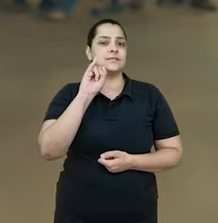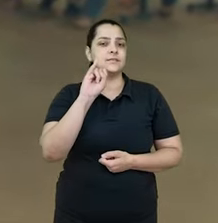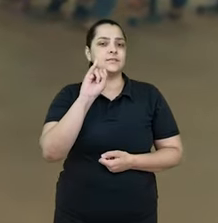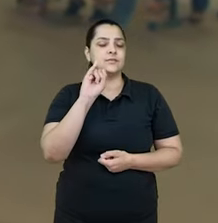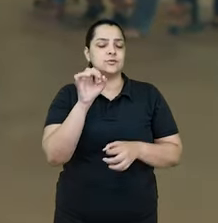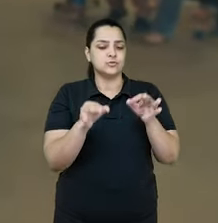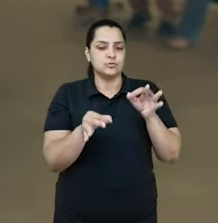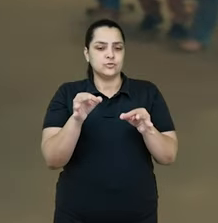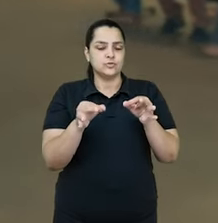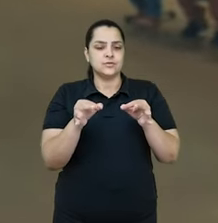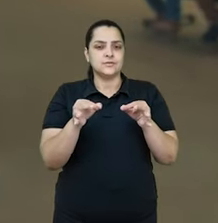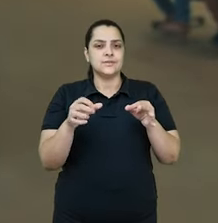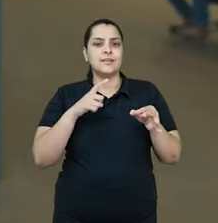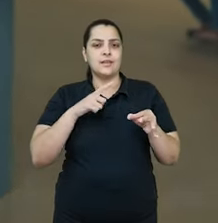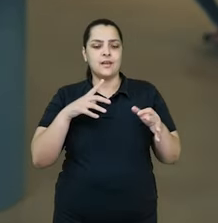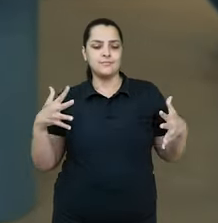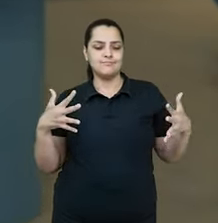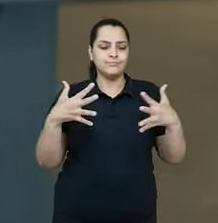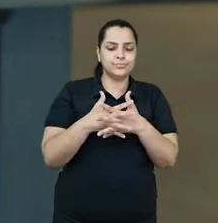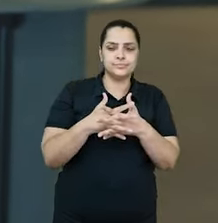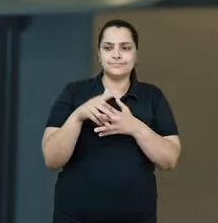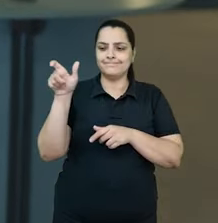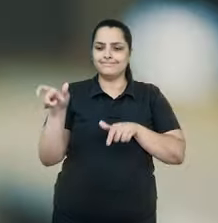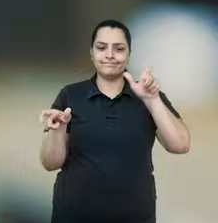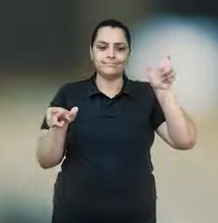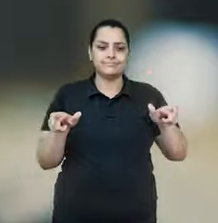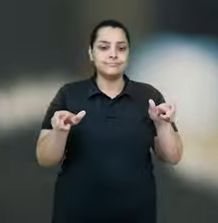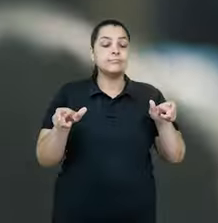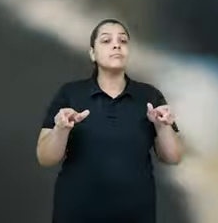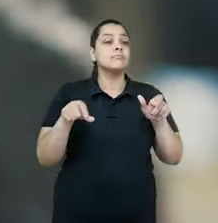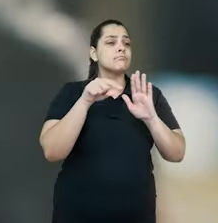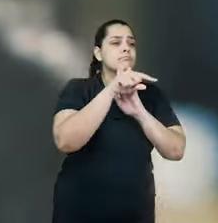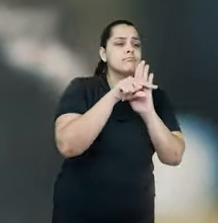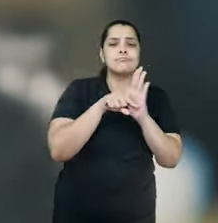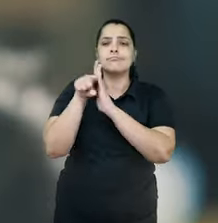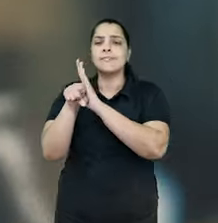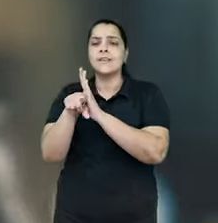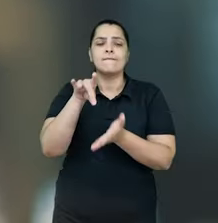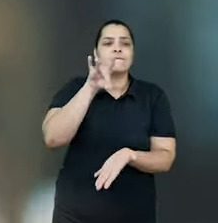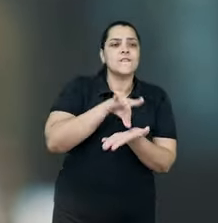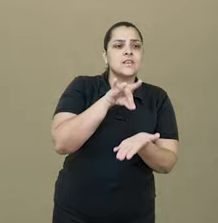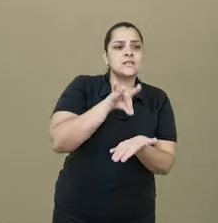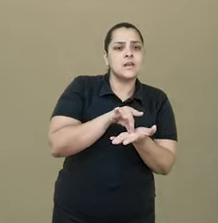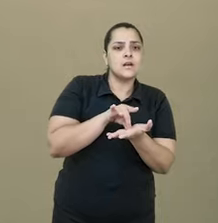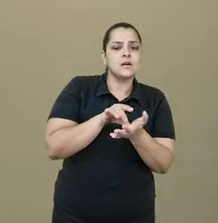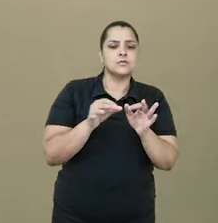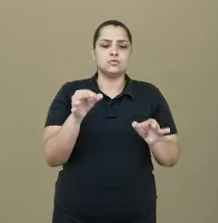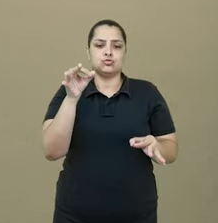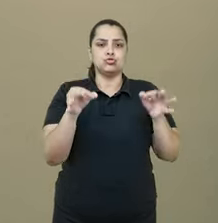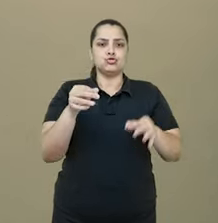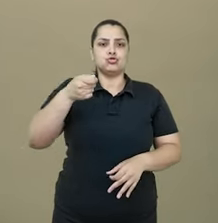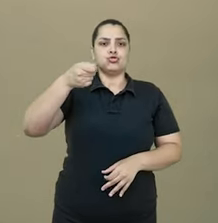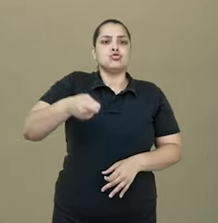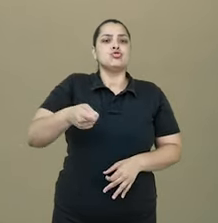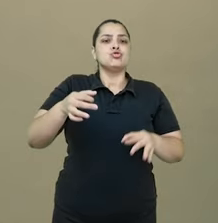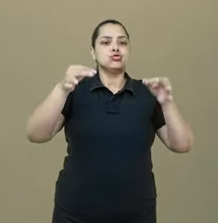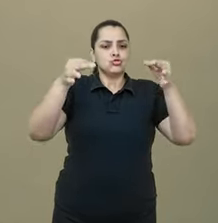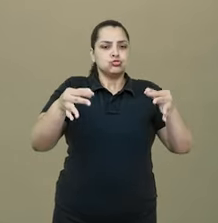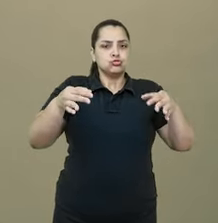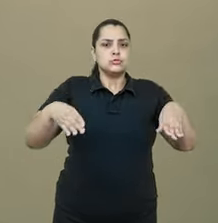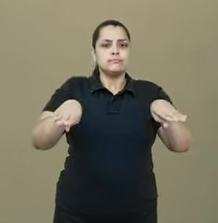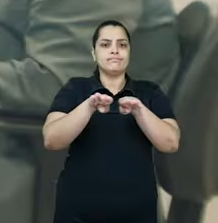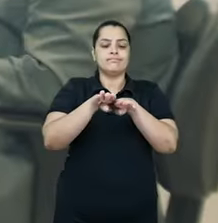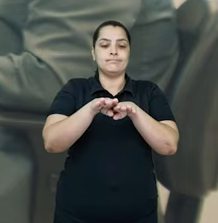Quando um conflito chega à justiça do trabalho, começa a busca pela verdade e o direito a um julgamento